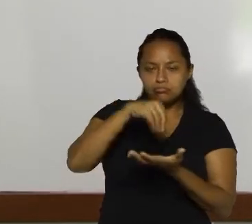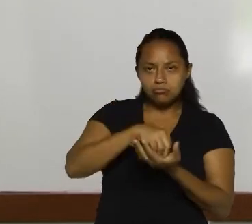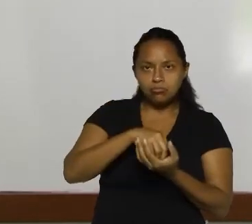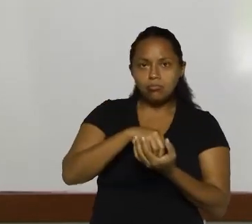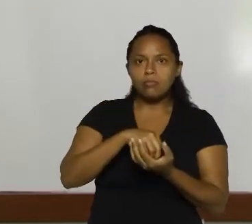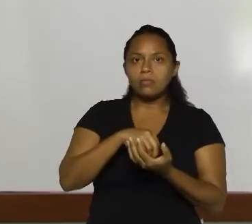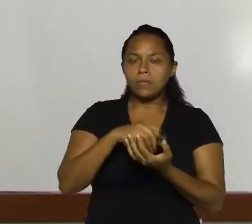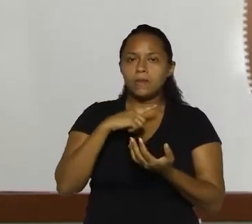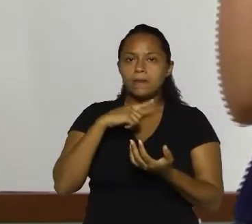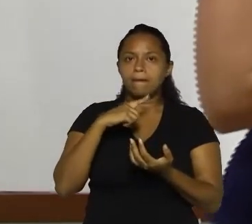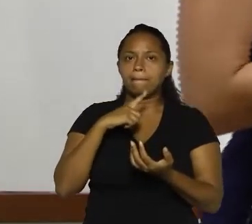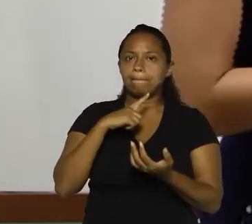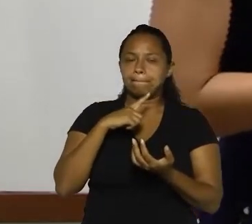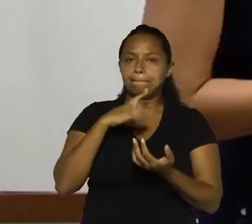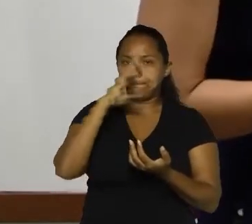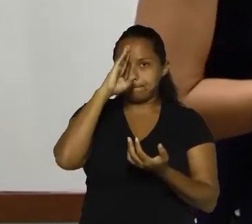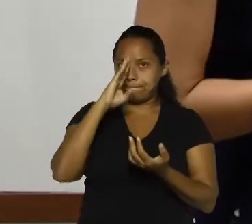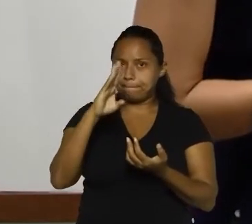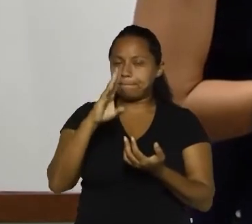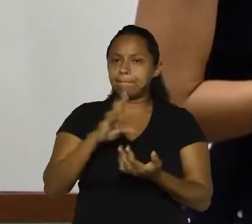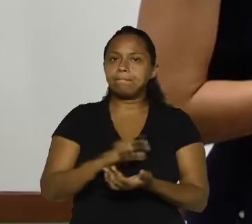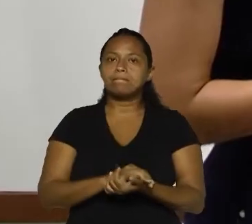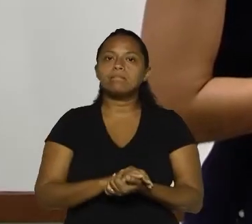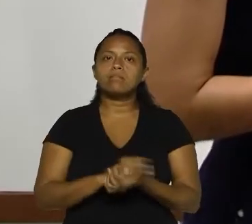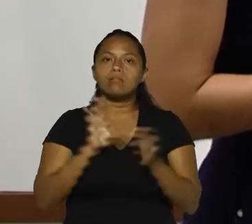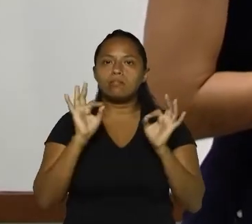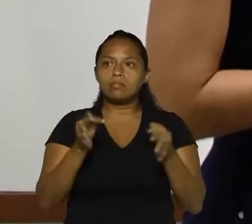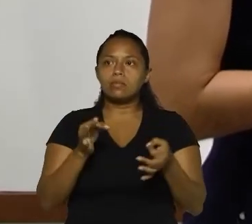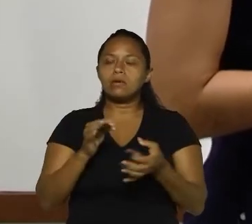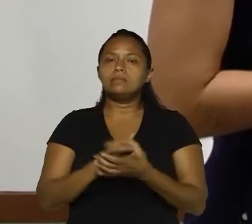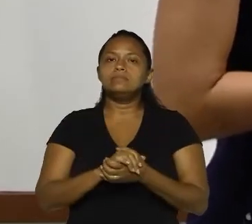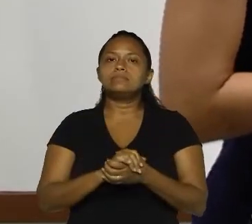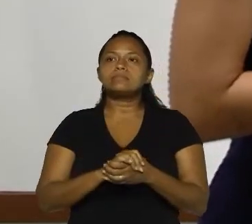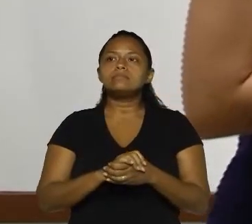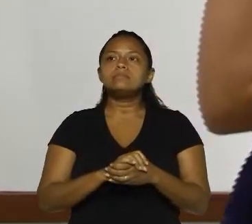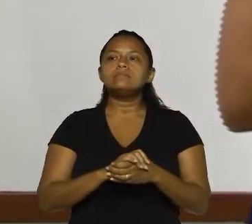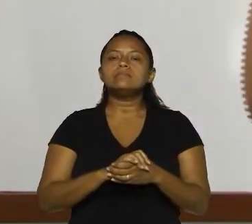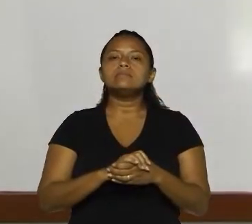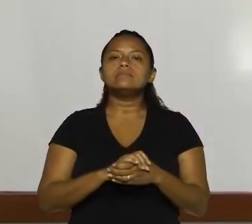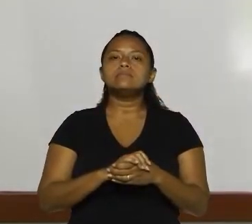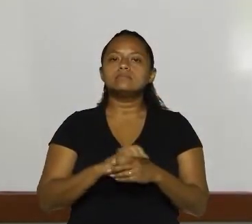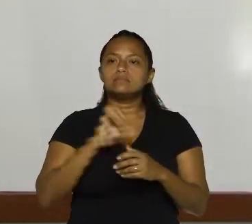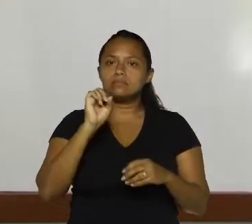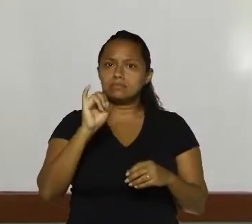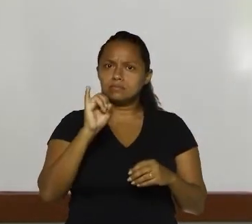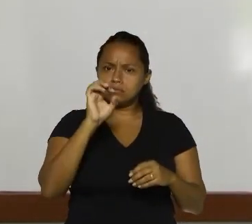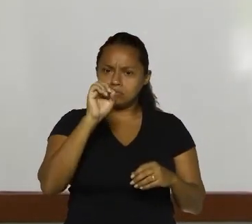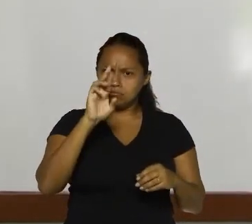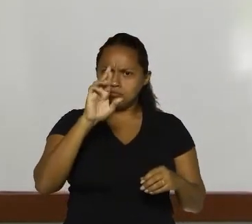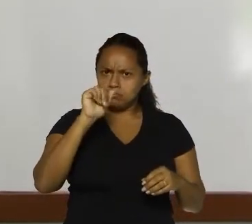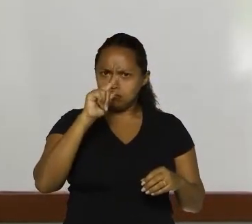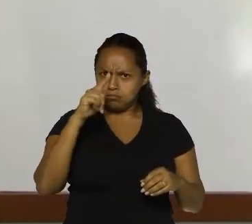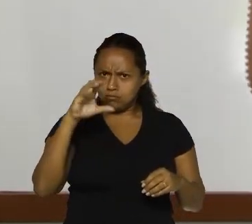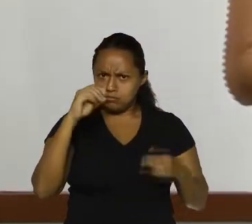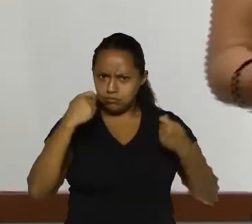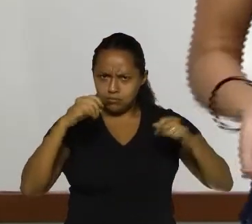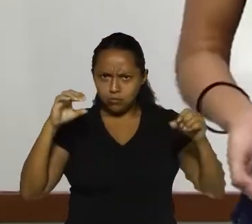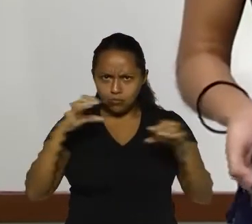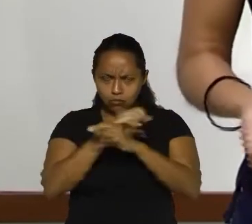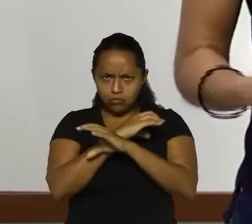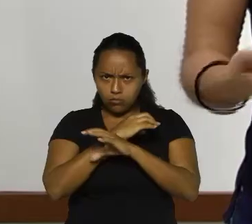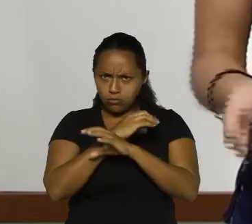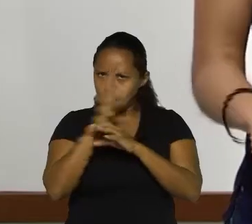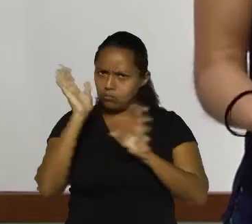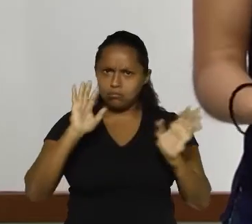A outra é chamada de oração principal, certo? Então, vejam só. A oração não precisa estar completa para ser